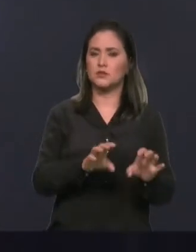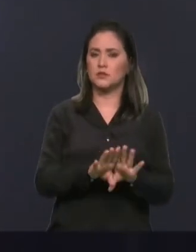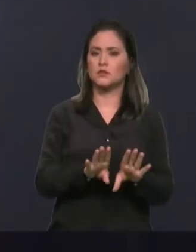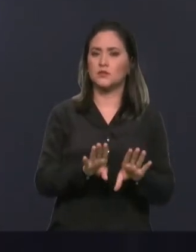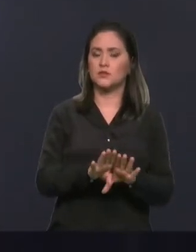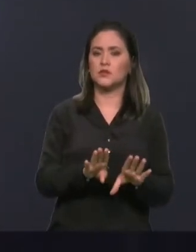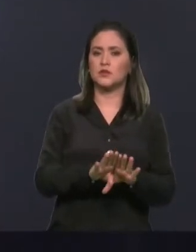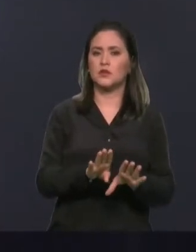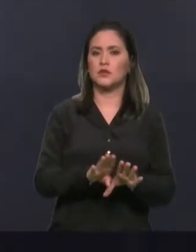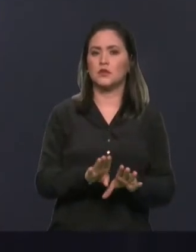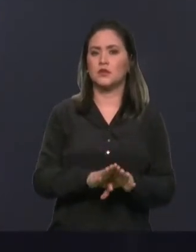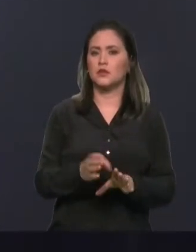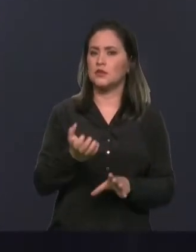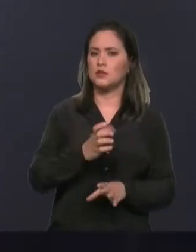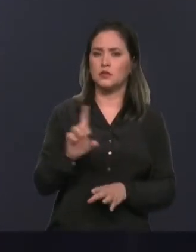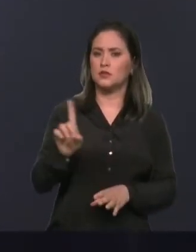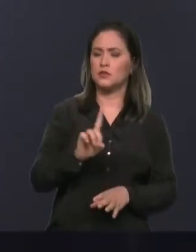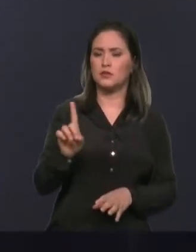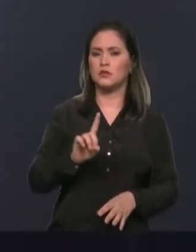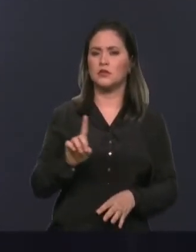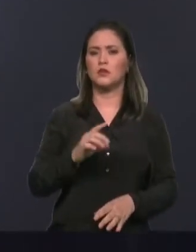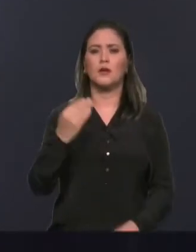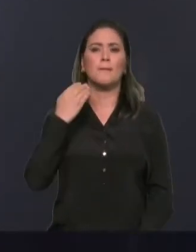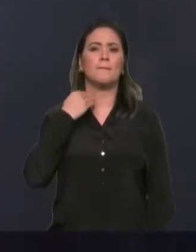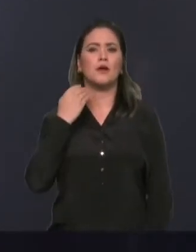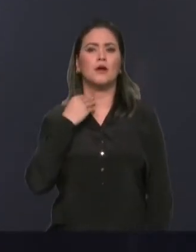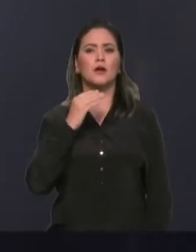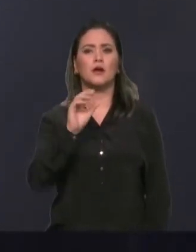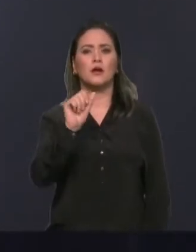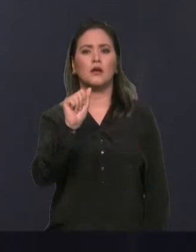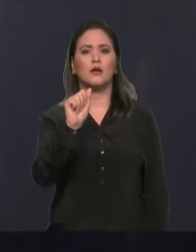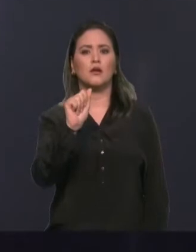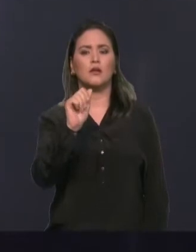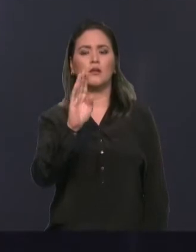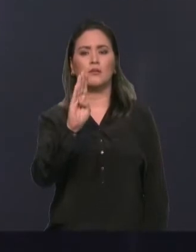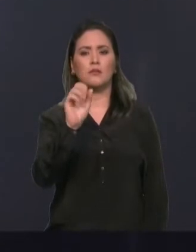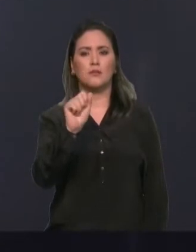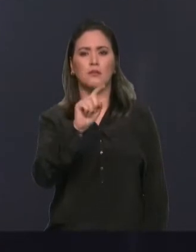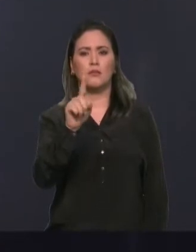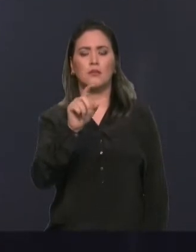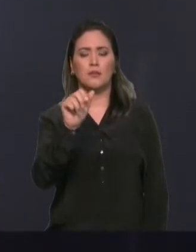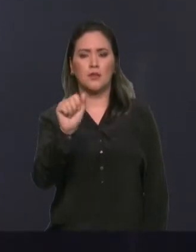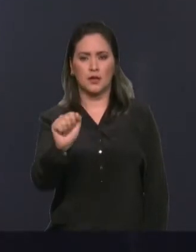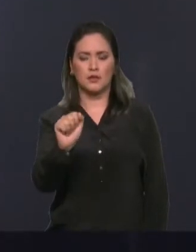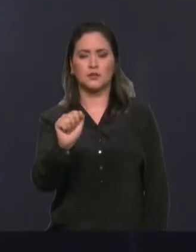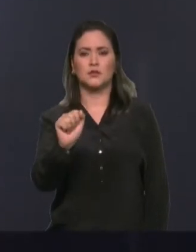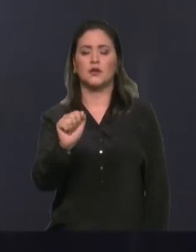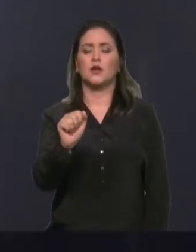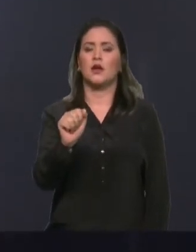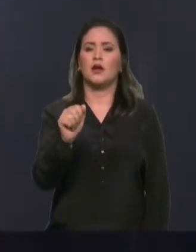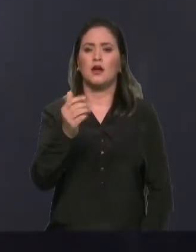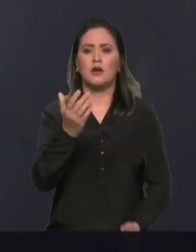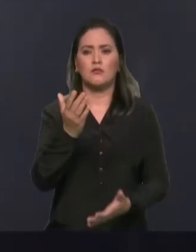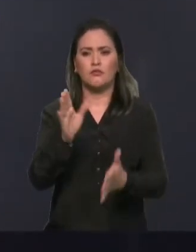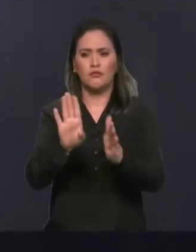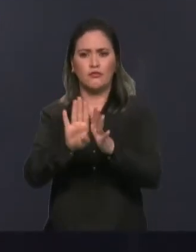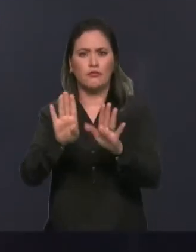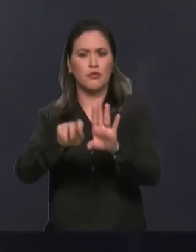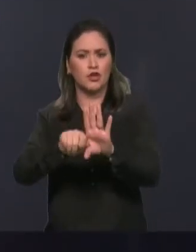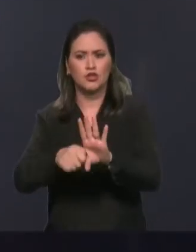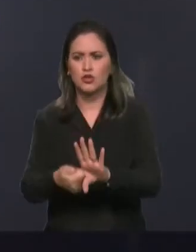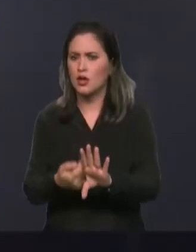encerrem suas atividades nessas regiões, porque é de fundamental importância para o desenvolvimento dessas duas regiões.